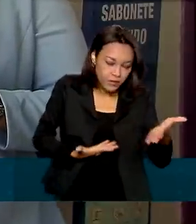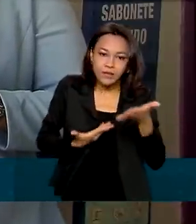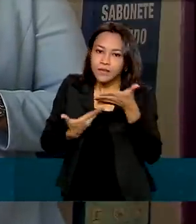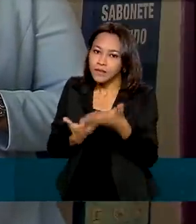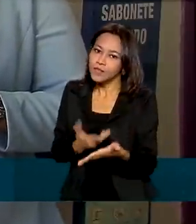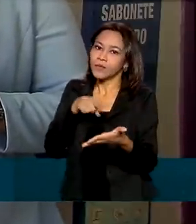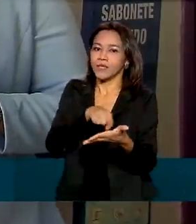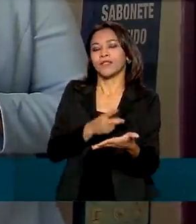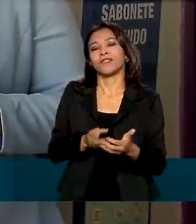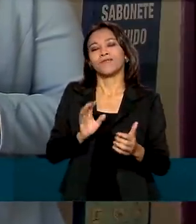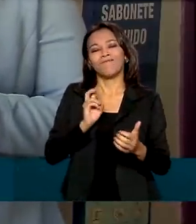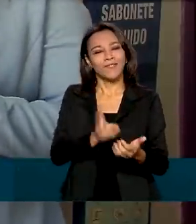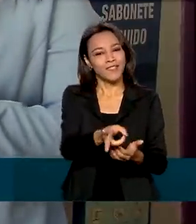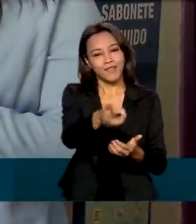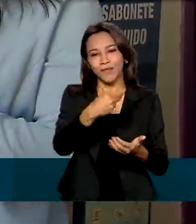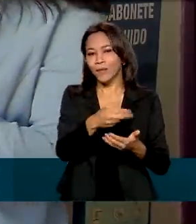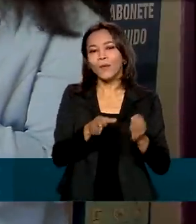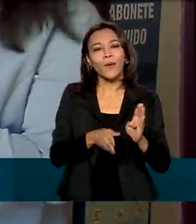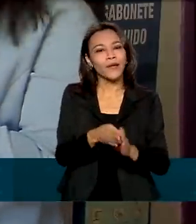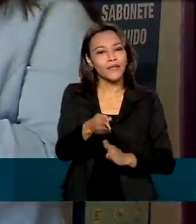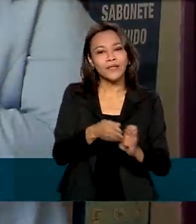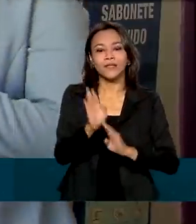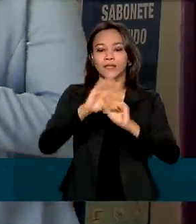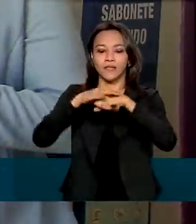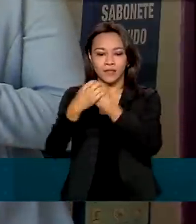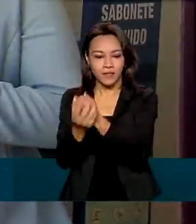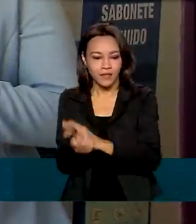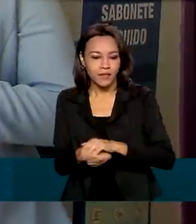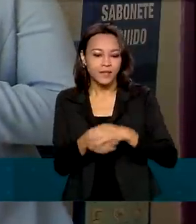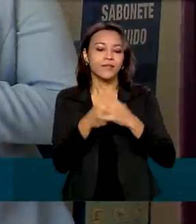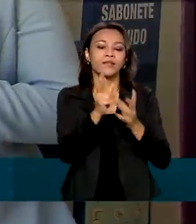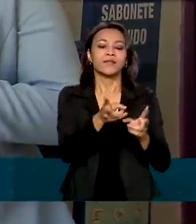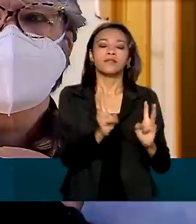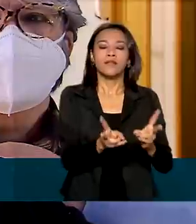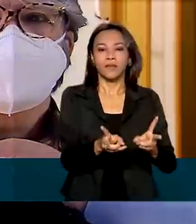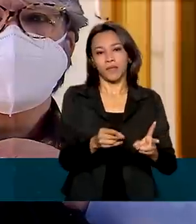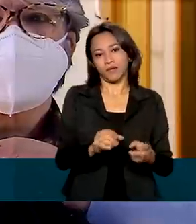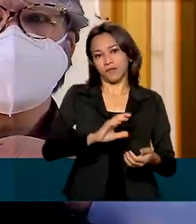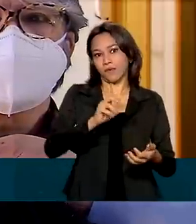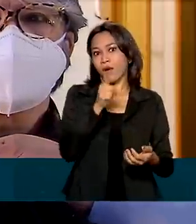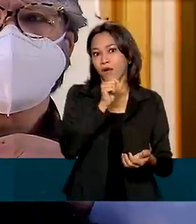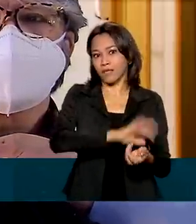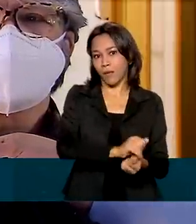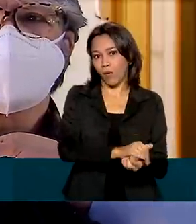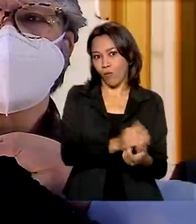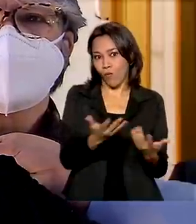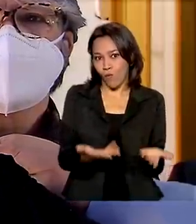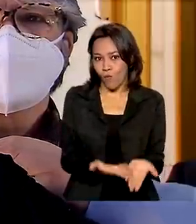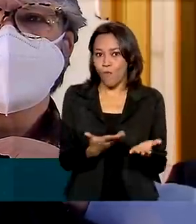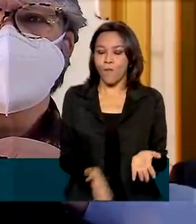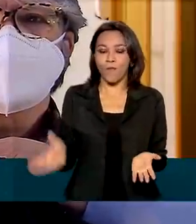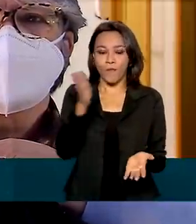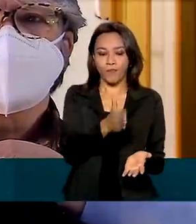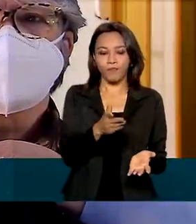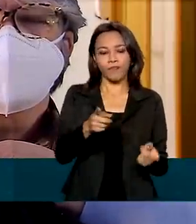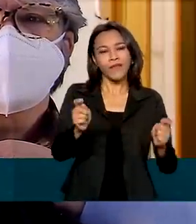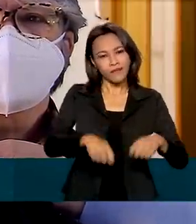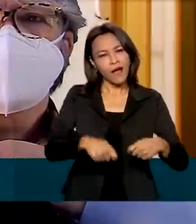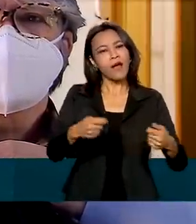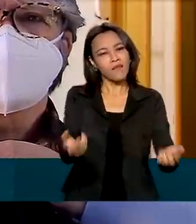inteiro. Manter as mãos sempre limpas, lavar com água e sabão. Vale a pena a gente voltar para as aulas